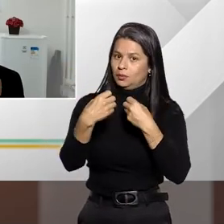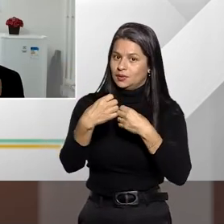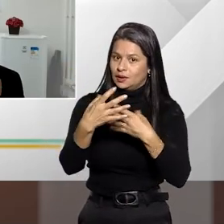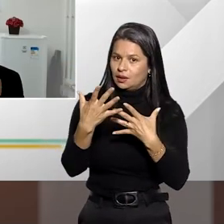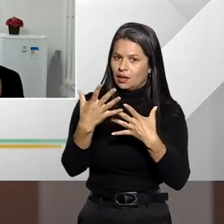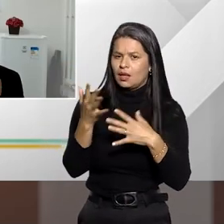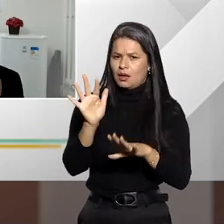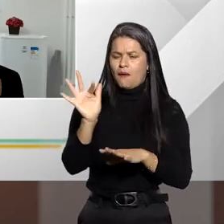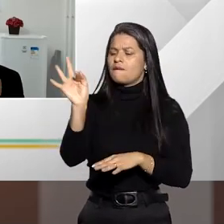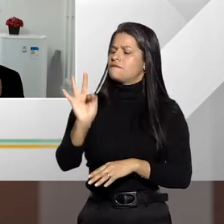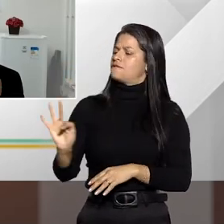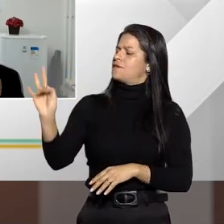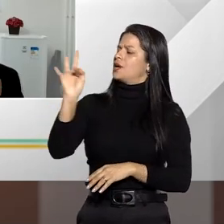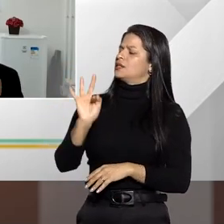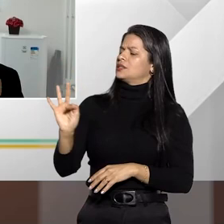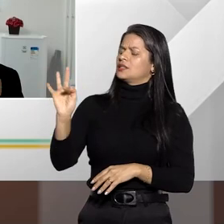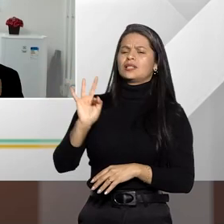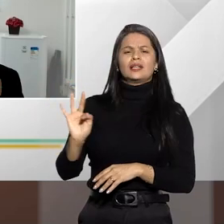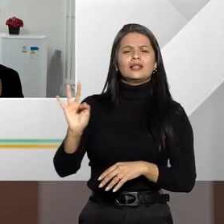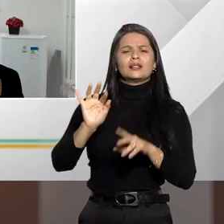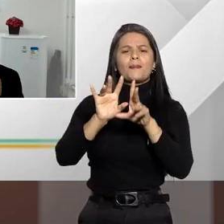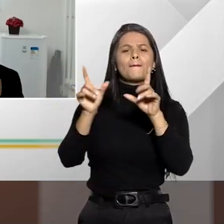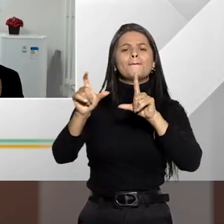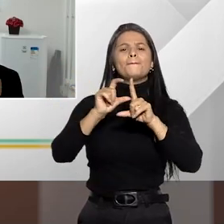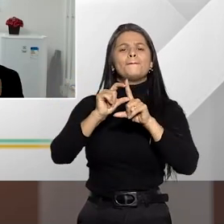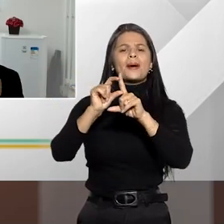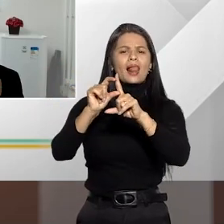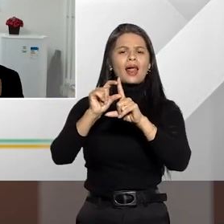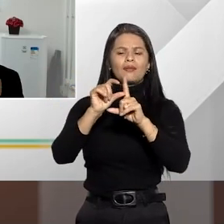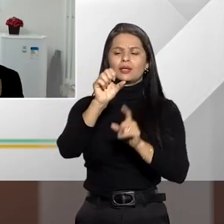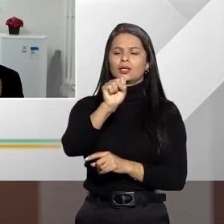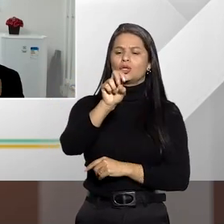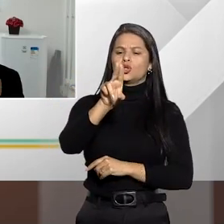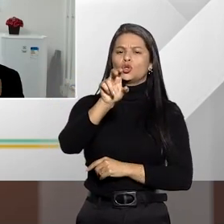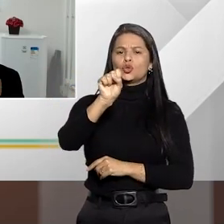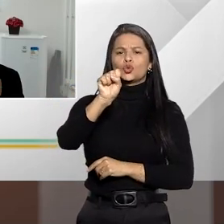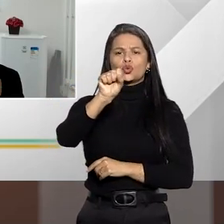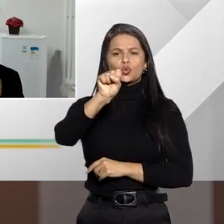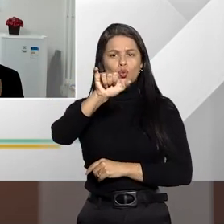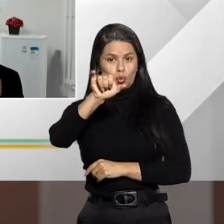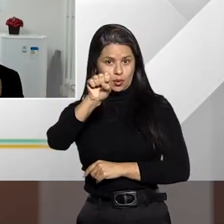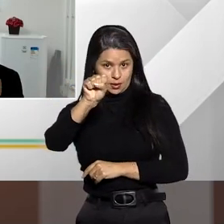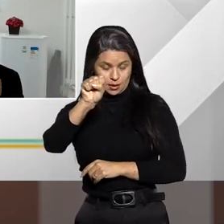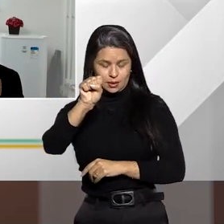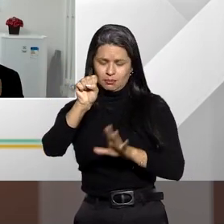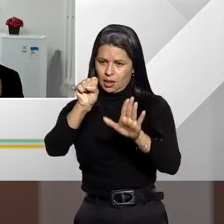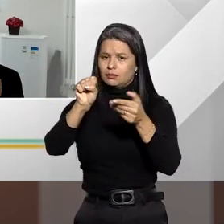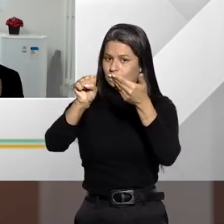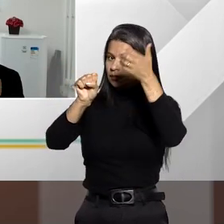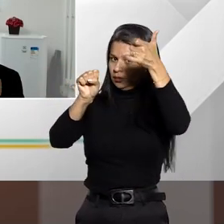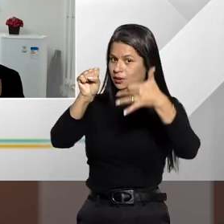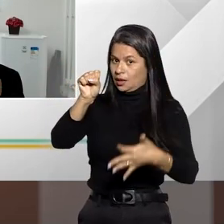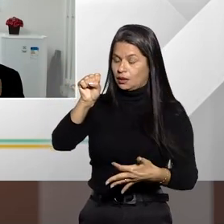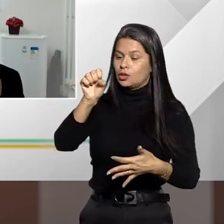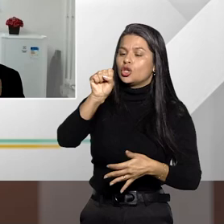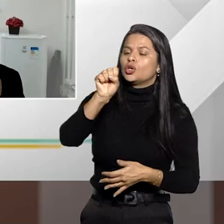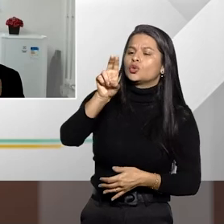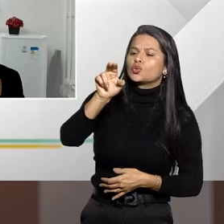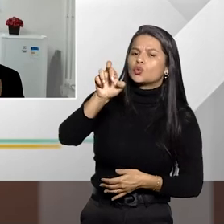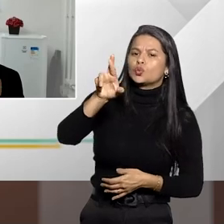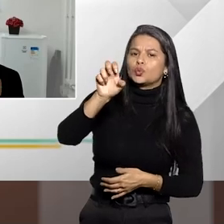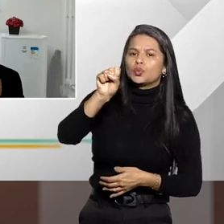deve ser francês, Sur-si. Eu gostaria só de situar o nosso público, para quem ainda não sabe, que sur-si é a